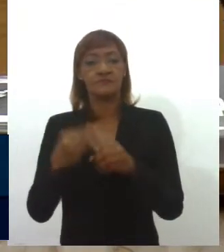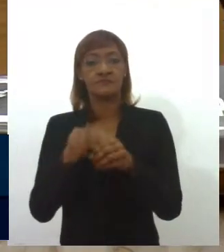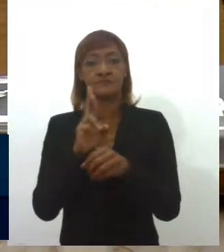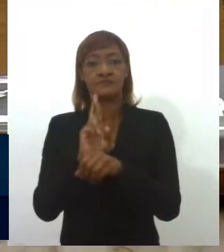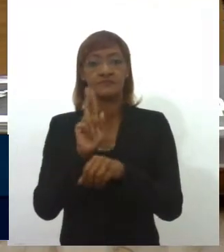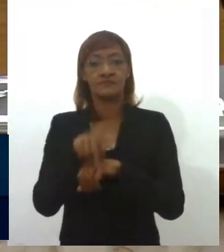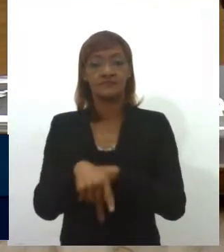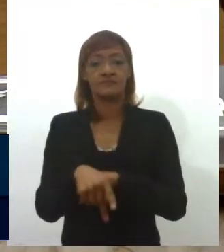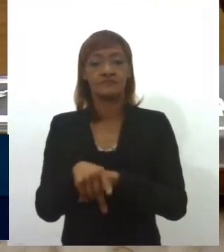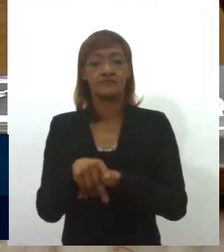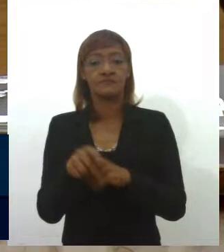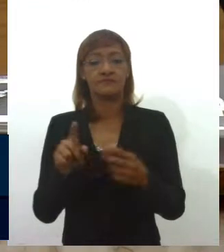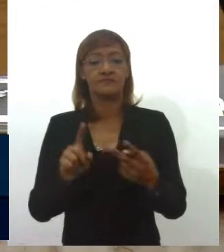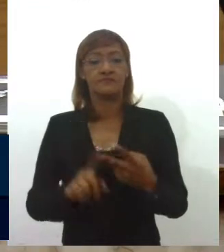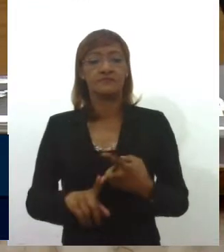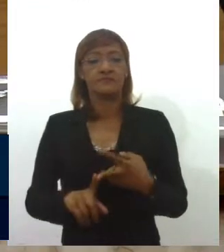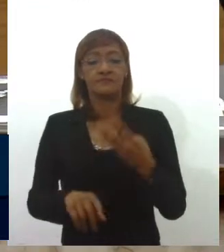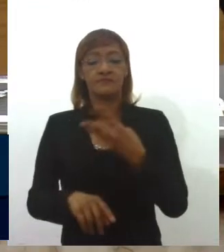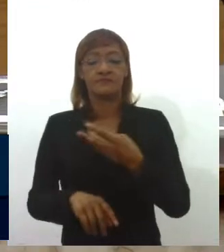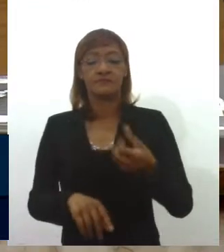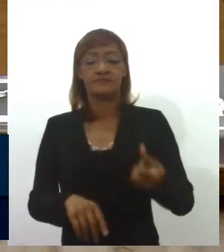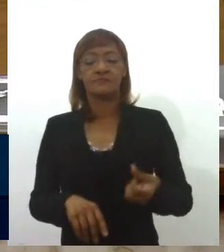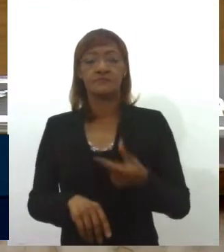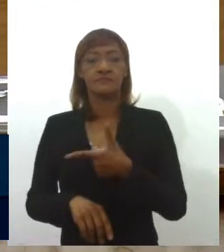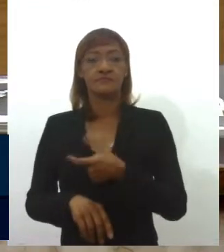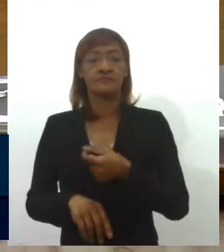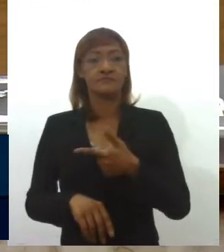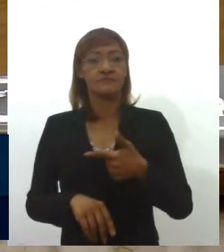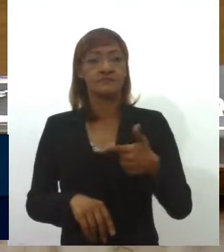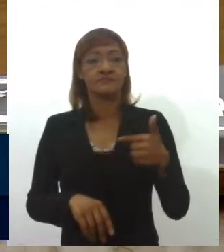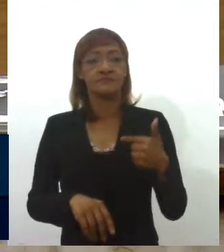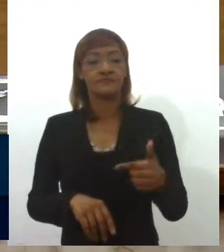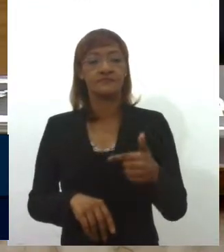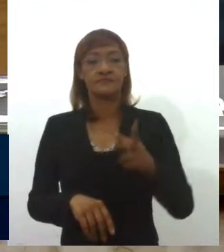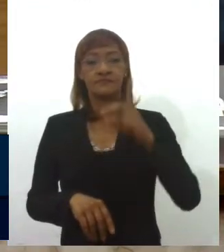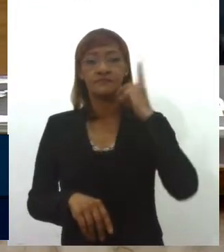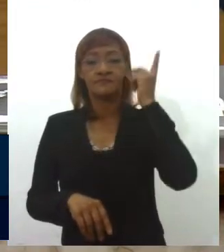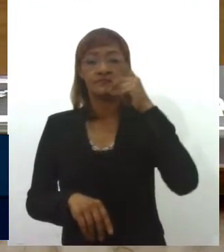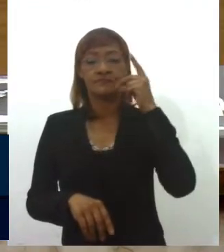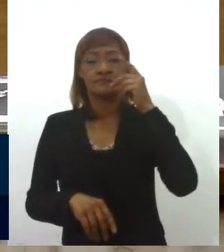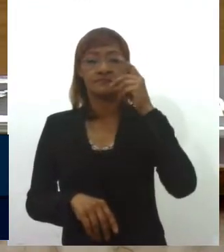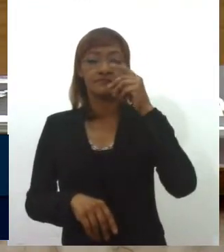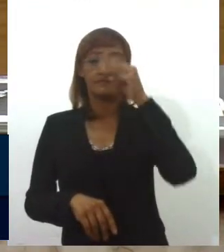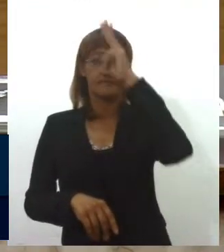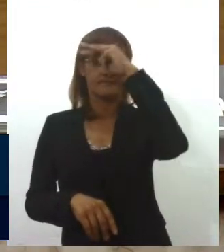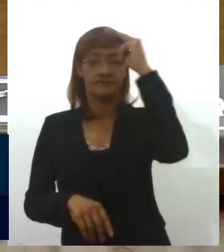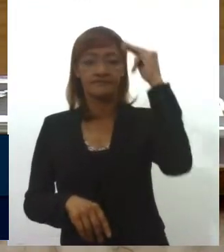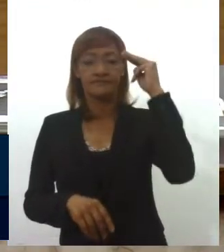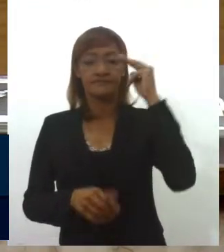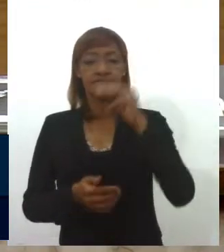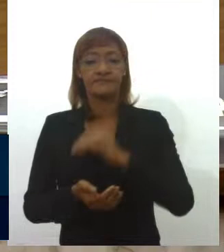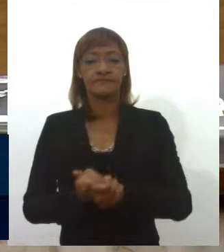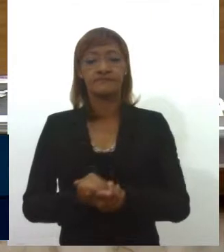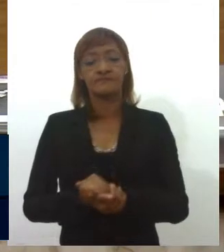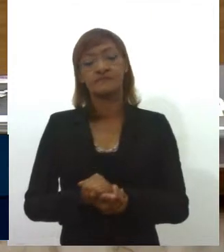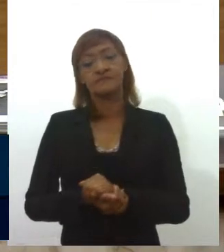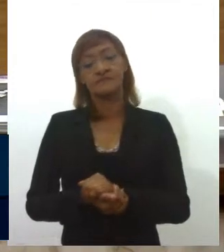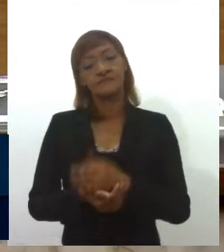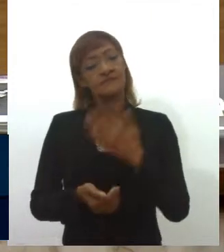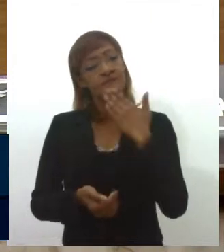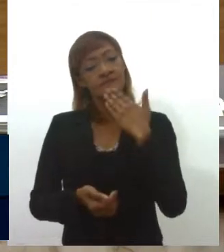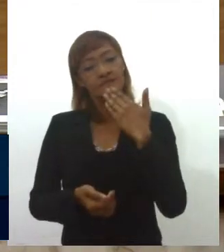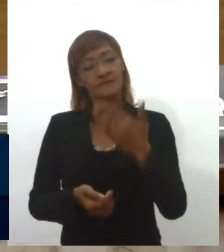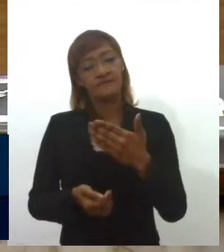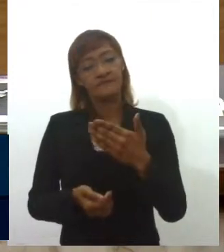Indicação número 36-2022, de autoria da deputada Maria Mendonça. Solicita ao